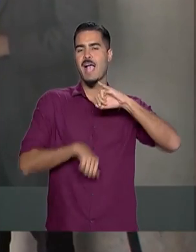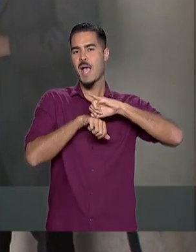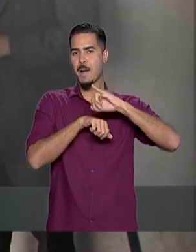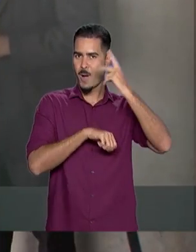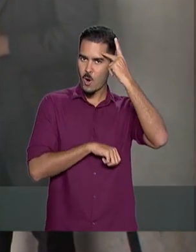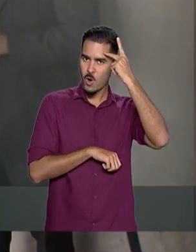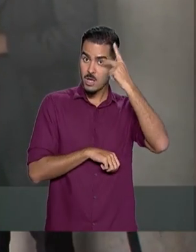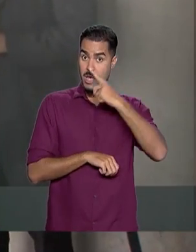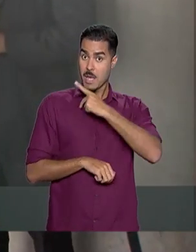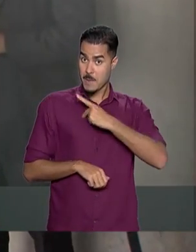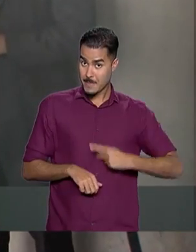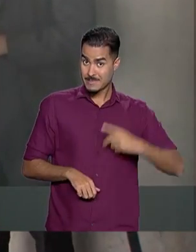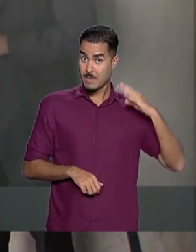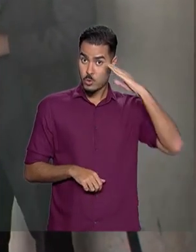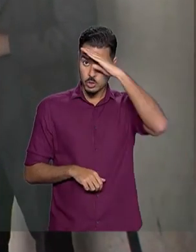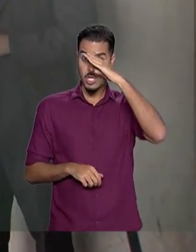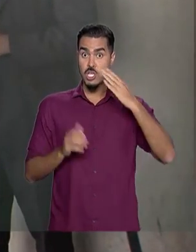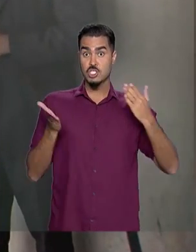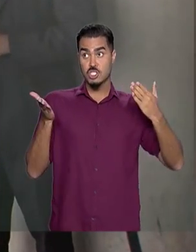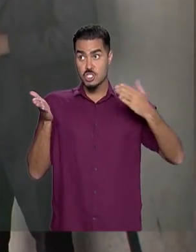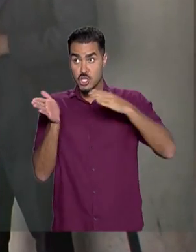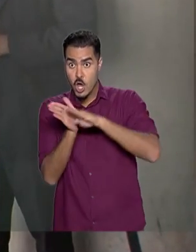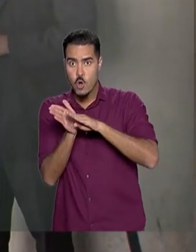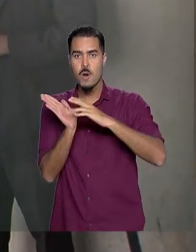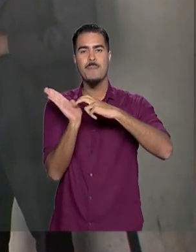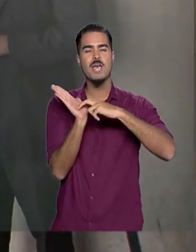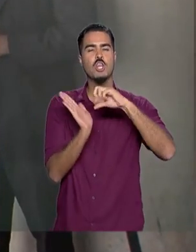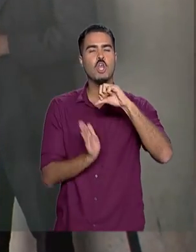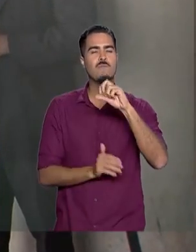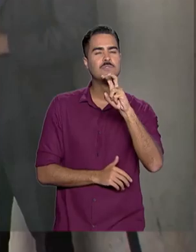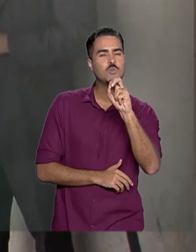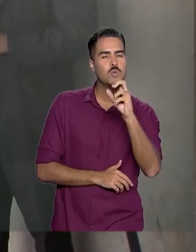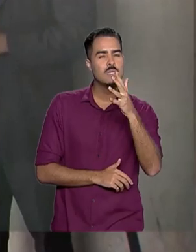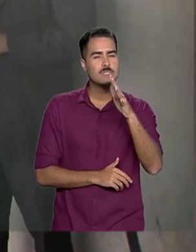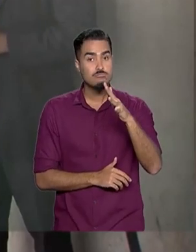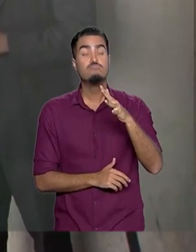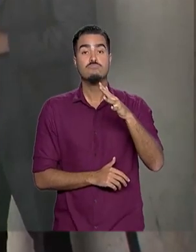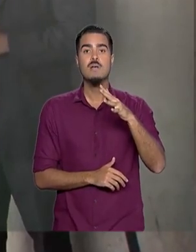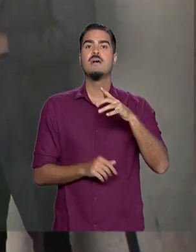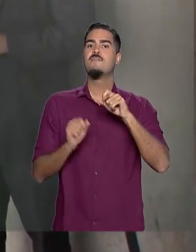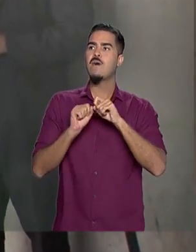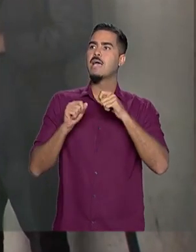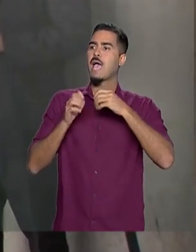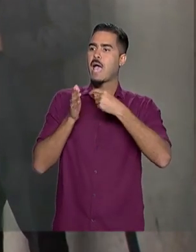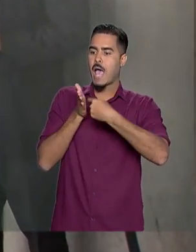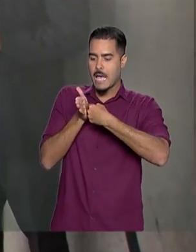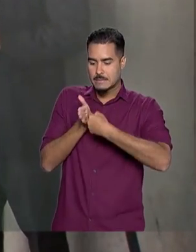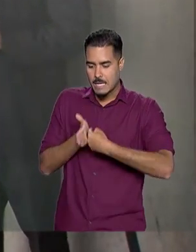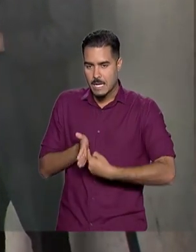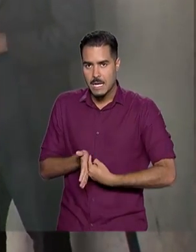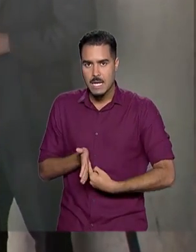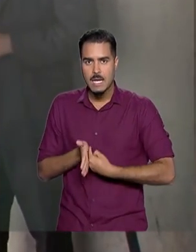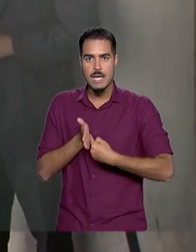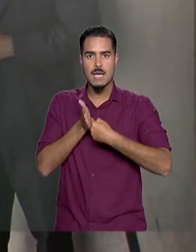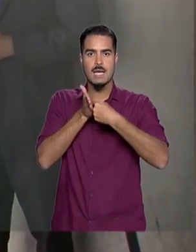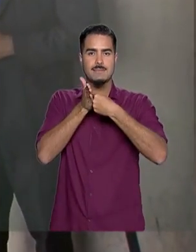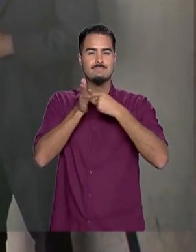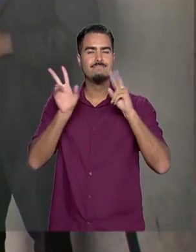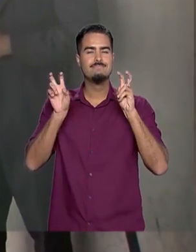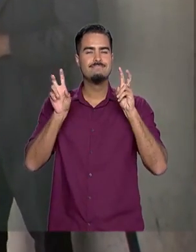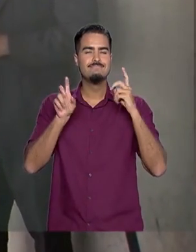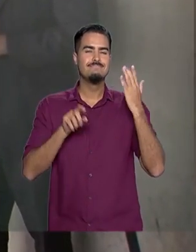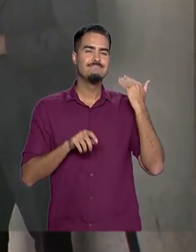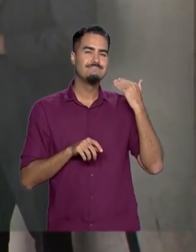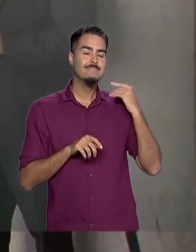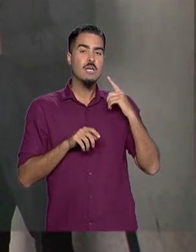Bolsonaro se encaminhou hoje por volta de 9 horas e 50 da manhã para realizar exames relacionados